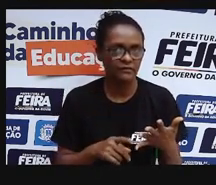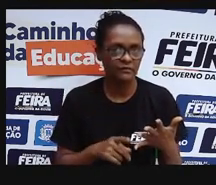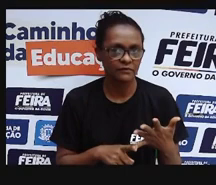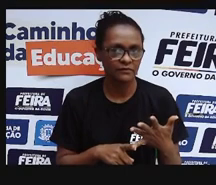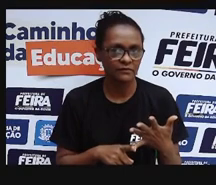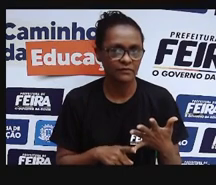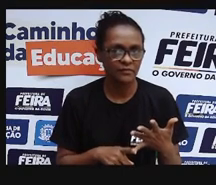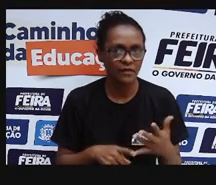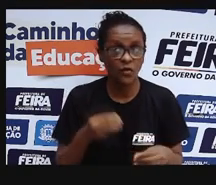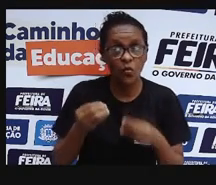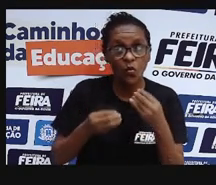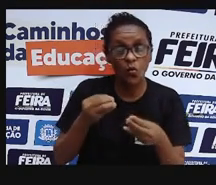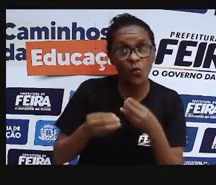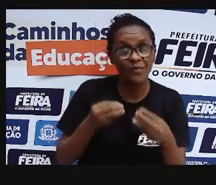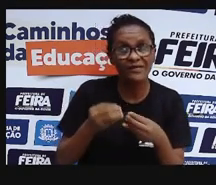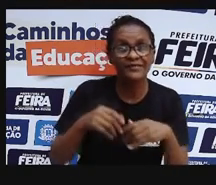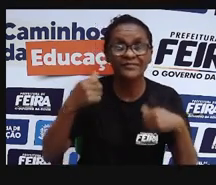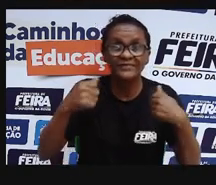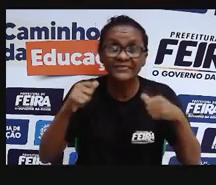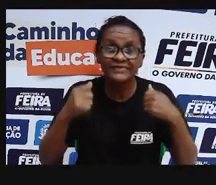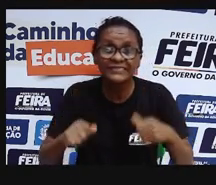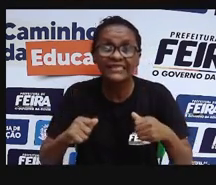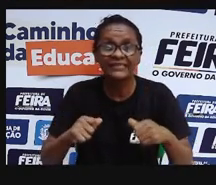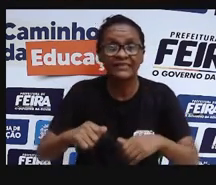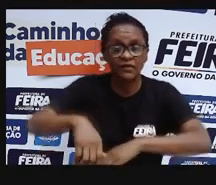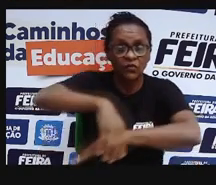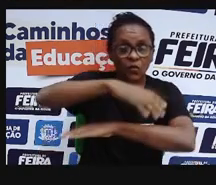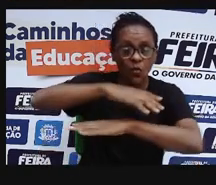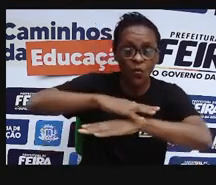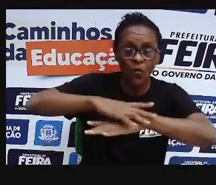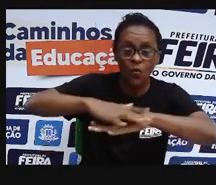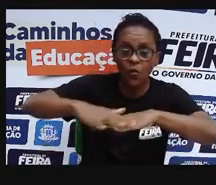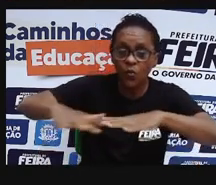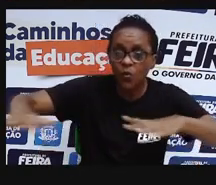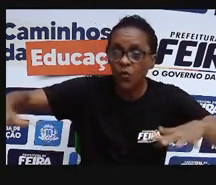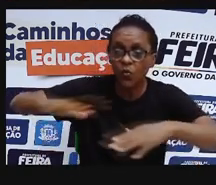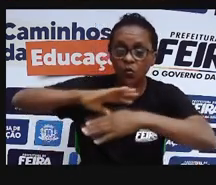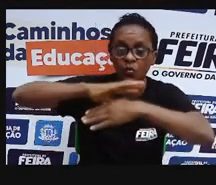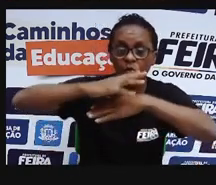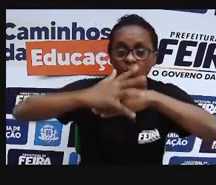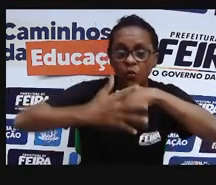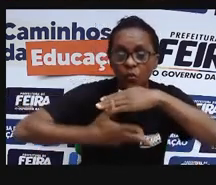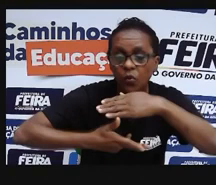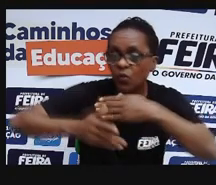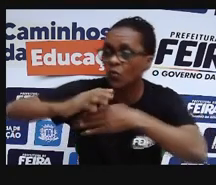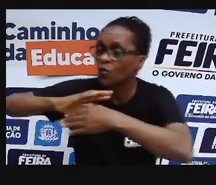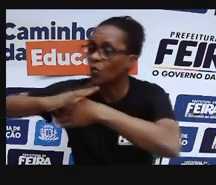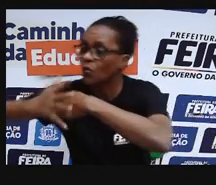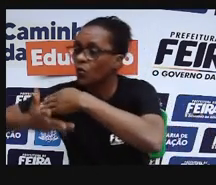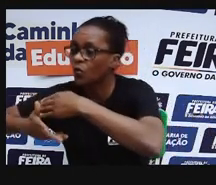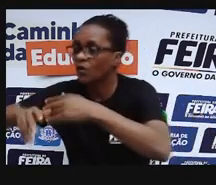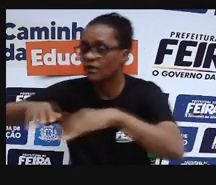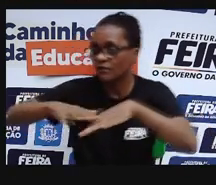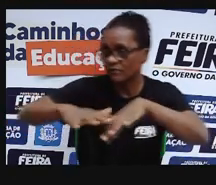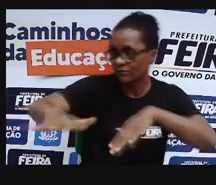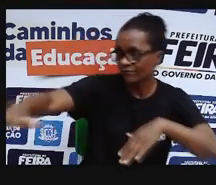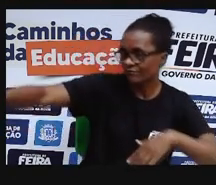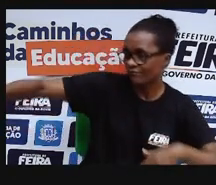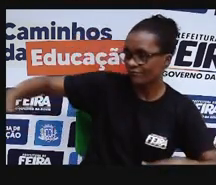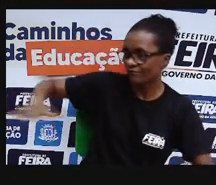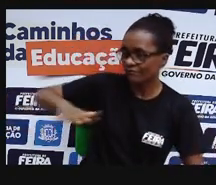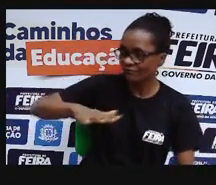gente vai pensar em saúde, a gente também tem que pensar em meio ambiente. A minha pró, meio ambiente, o isso tem a ver com saúde?